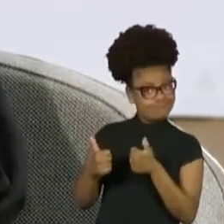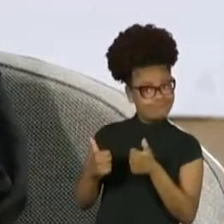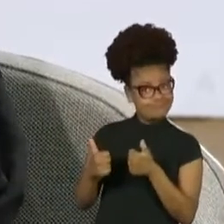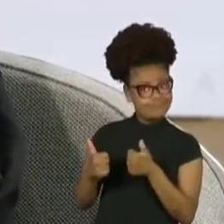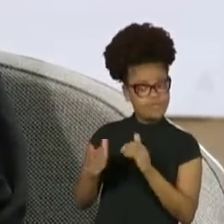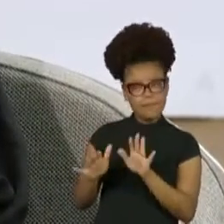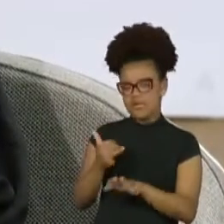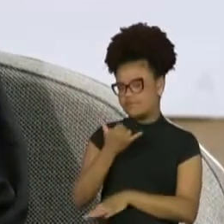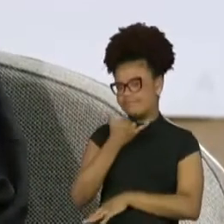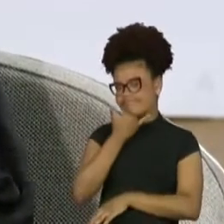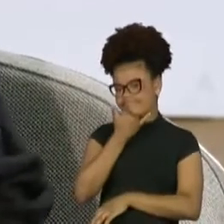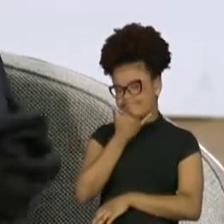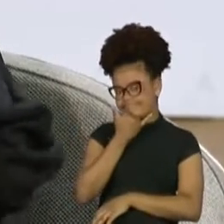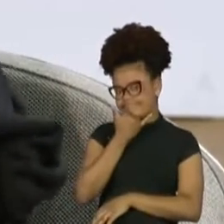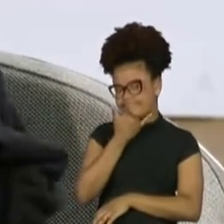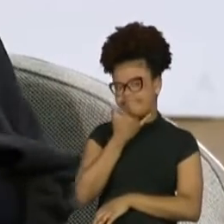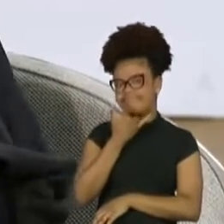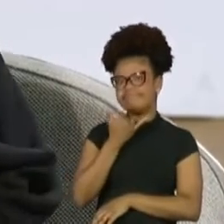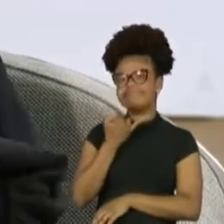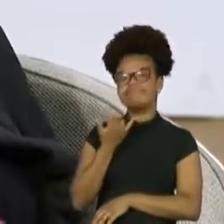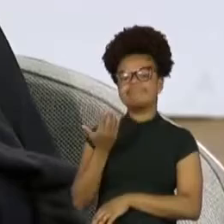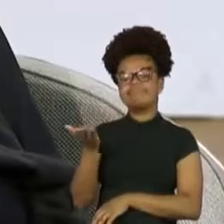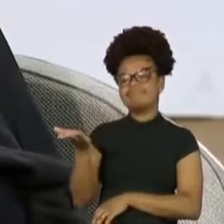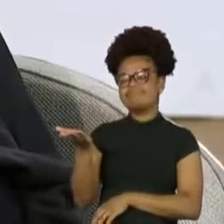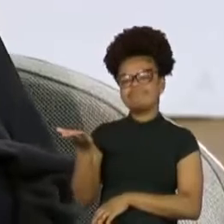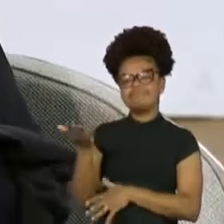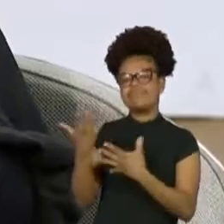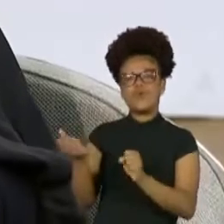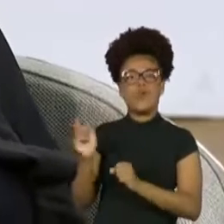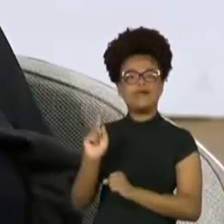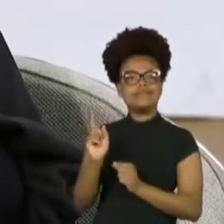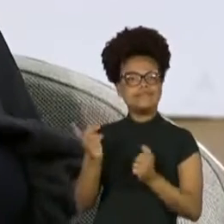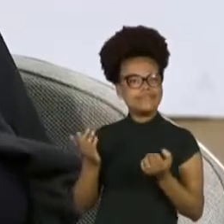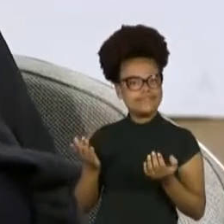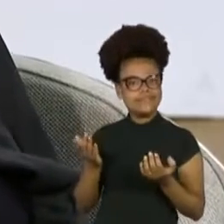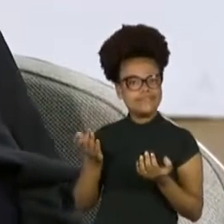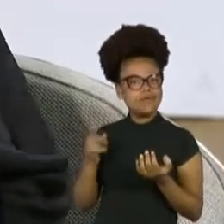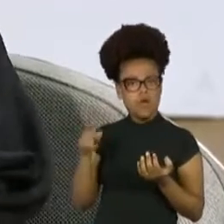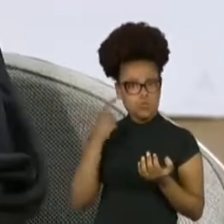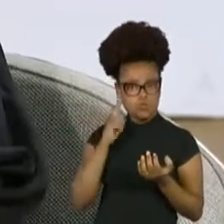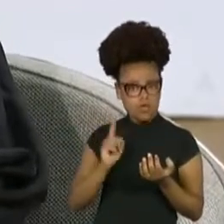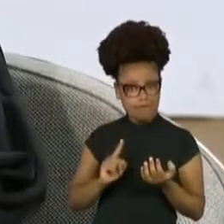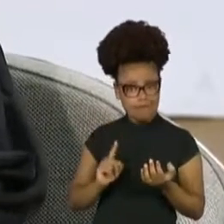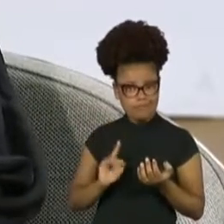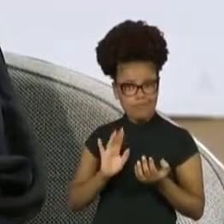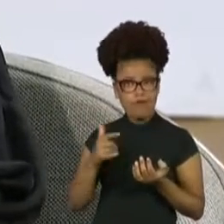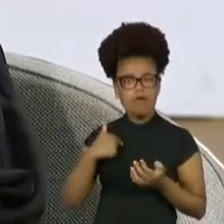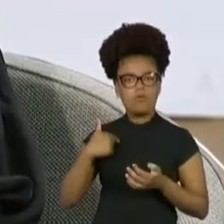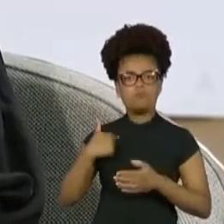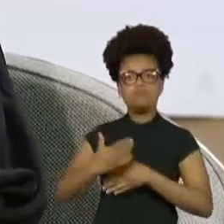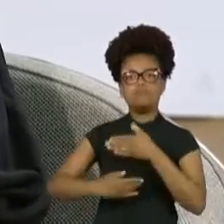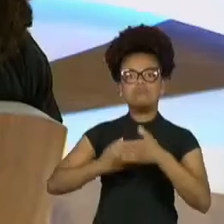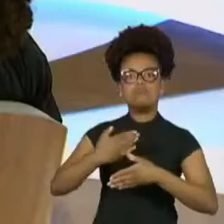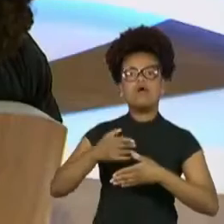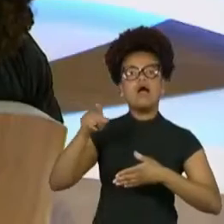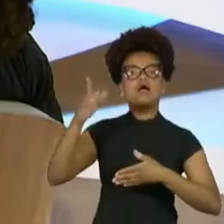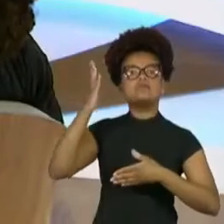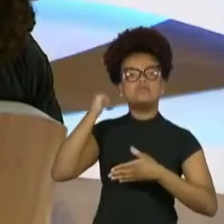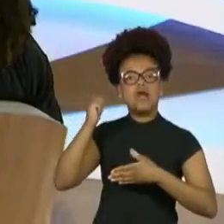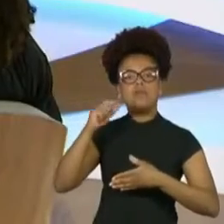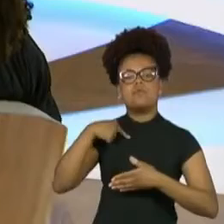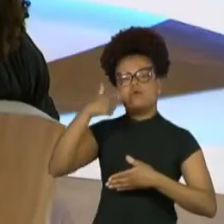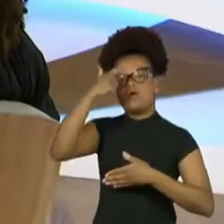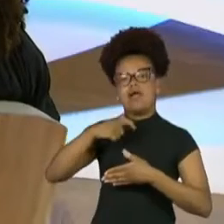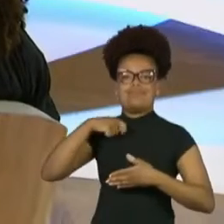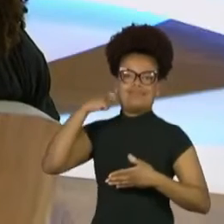essa senhora nem sabia que seria uma peça ousada, mas sabia que o filho dela estava namorando uma atriz. E você